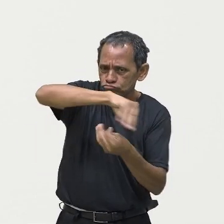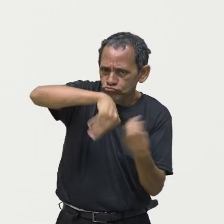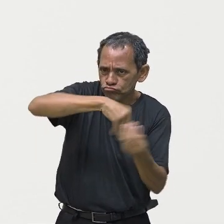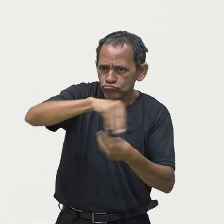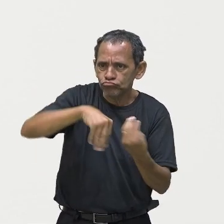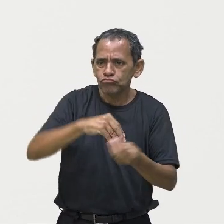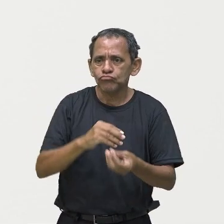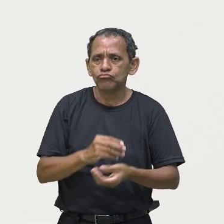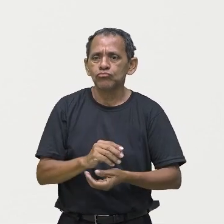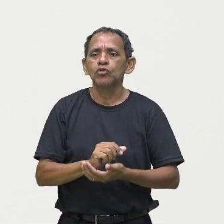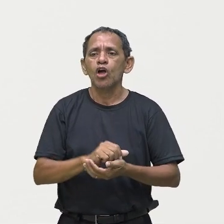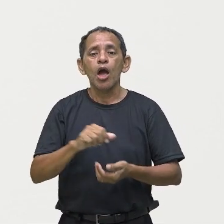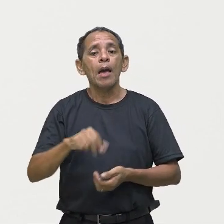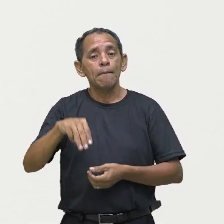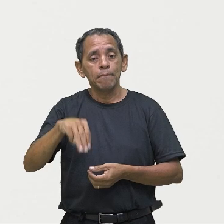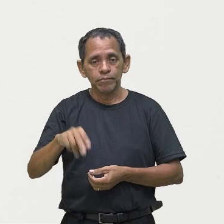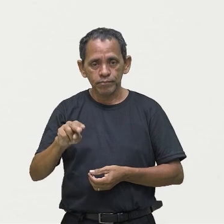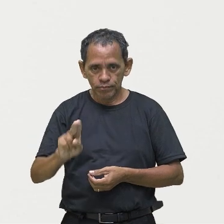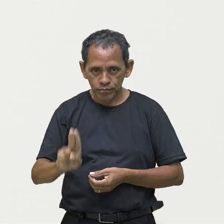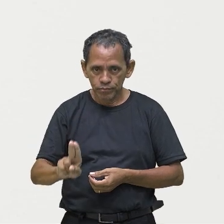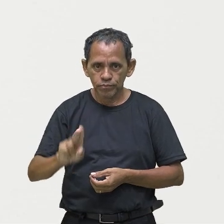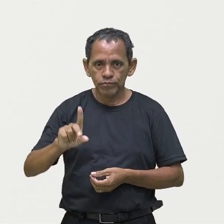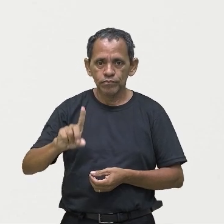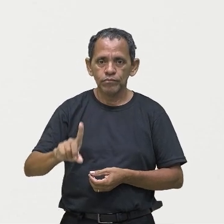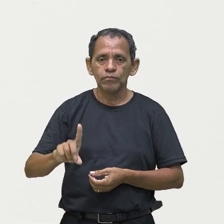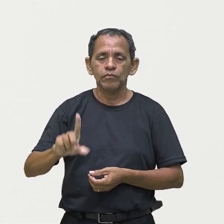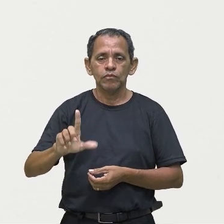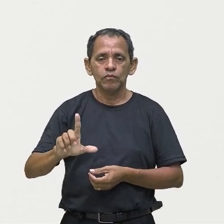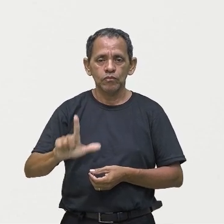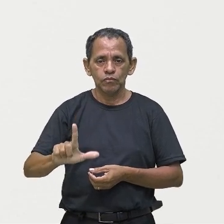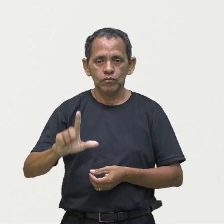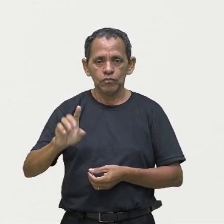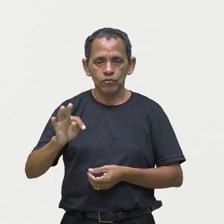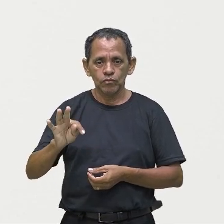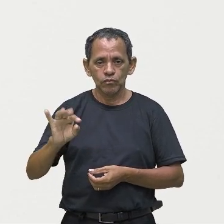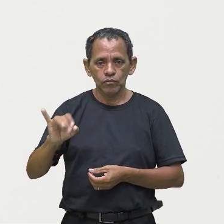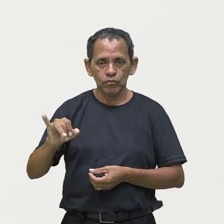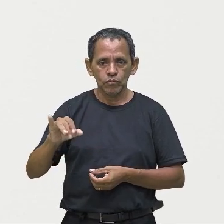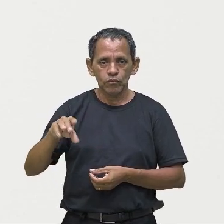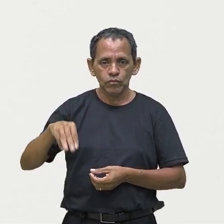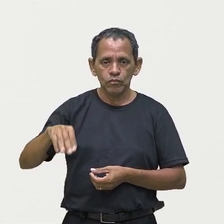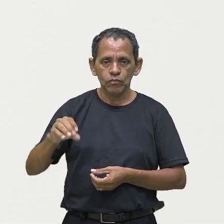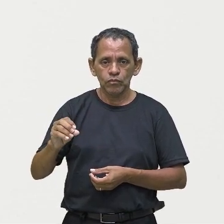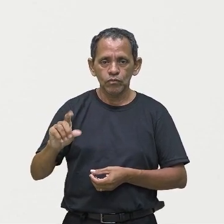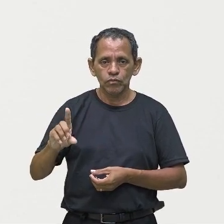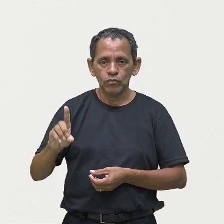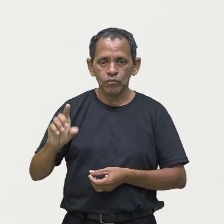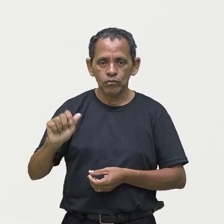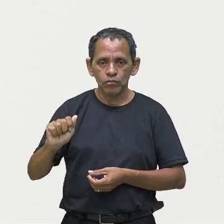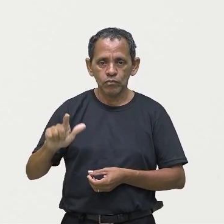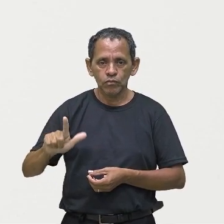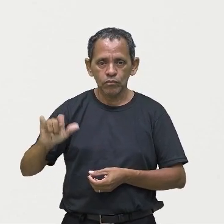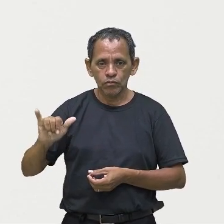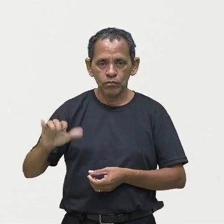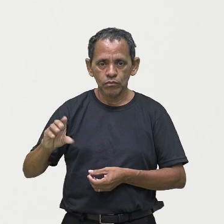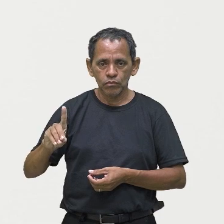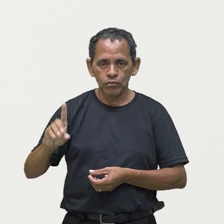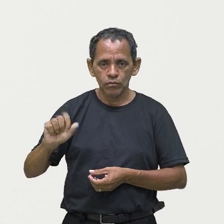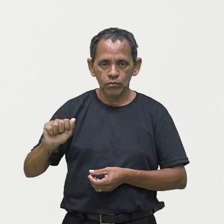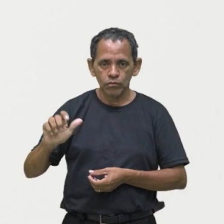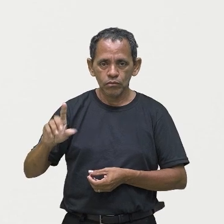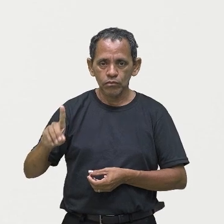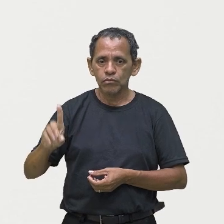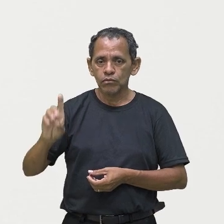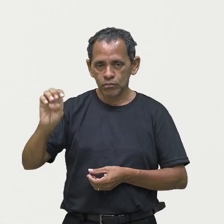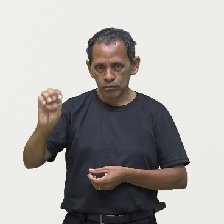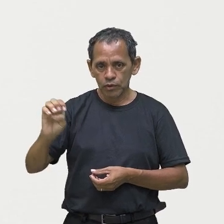textos multimodais, eles apresentam diversas